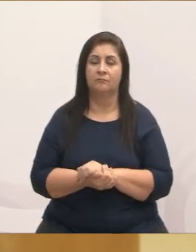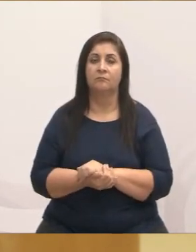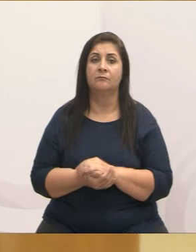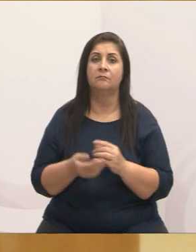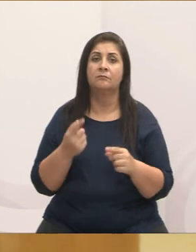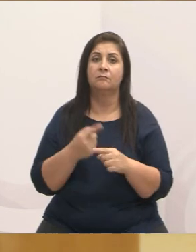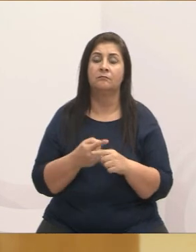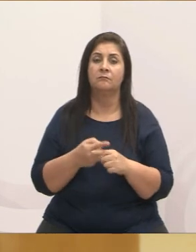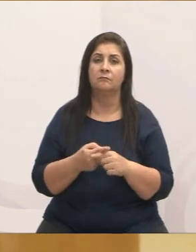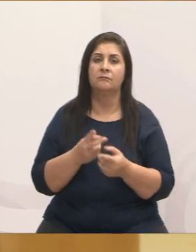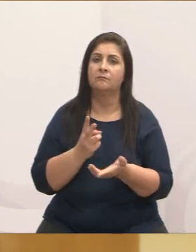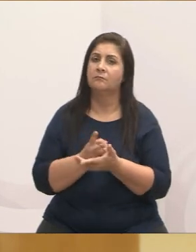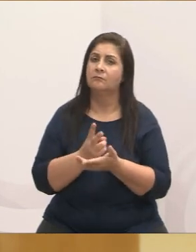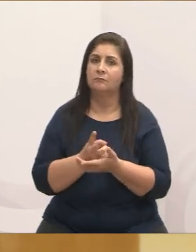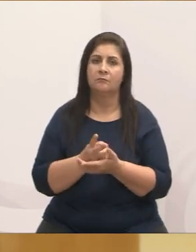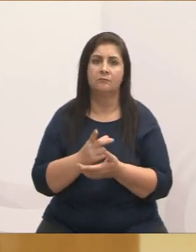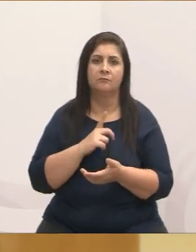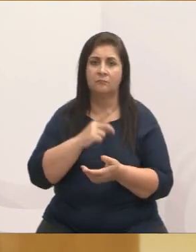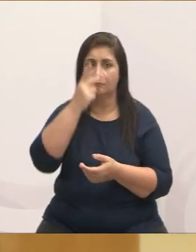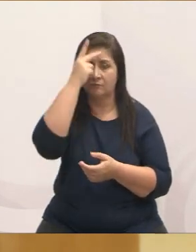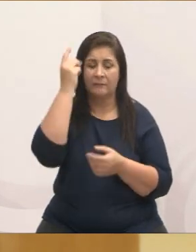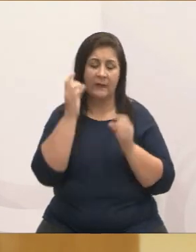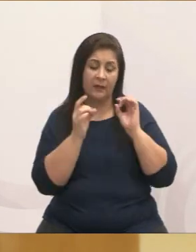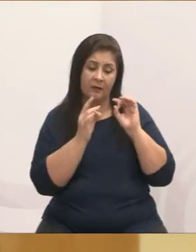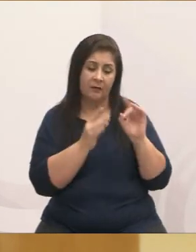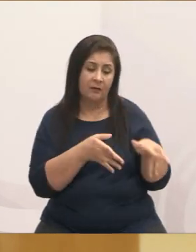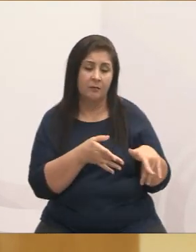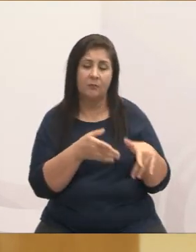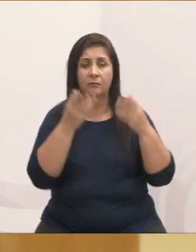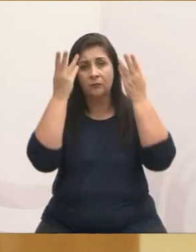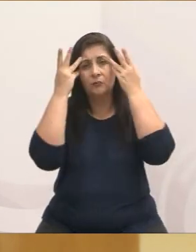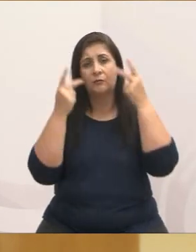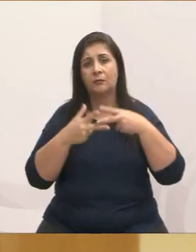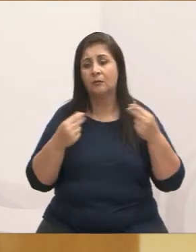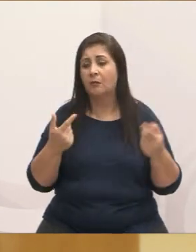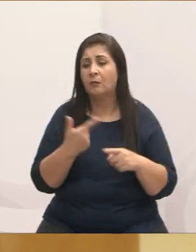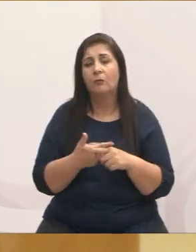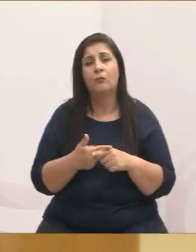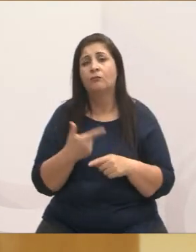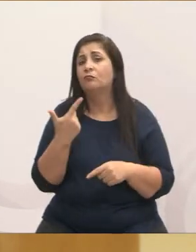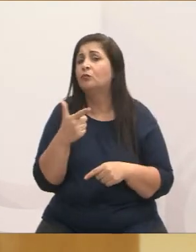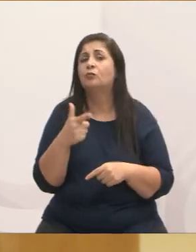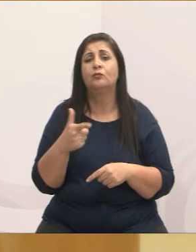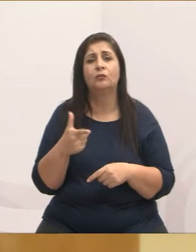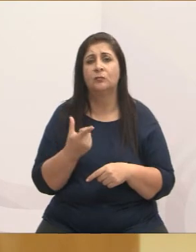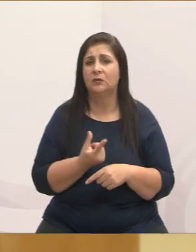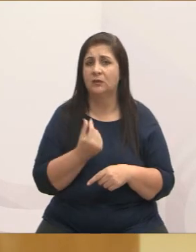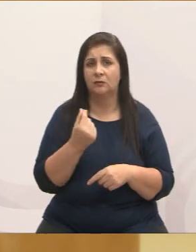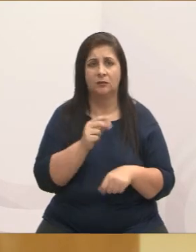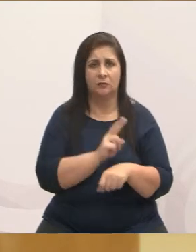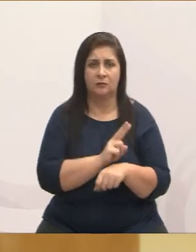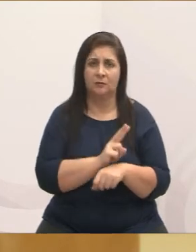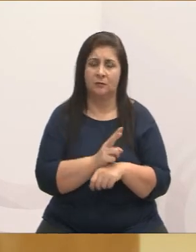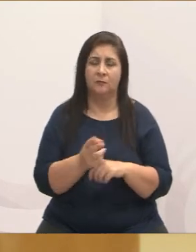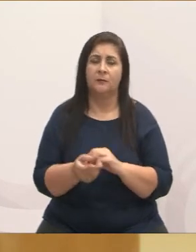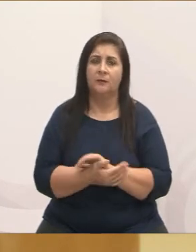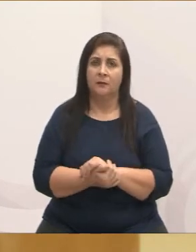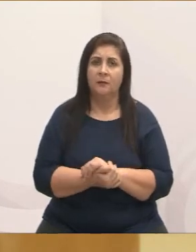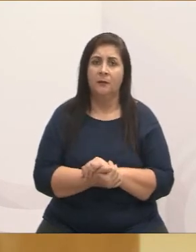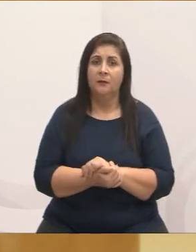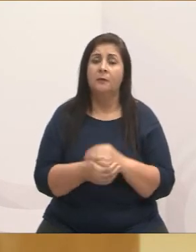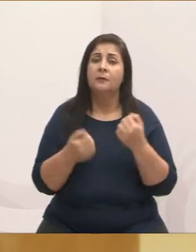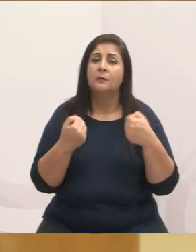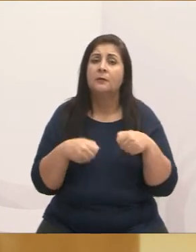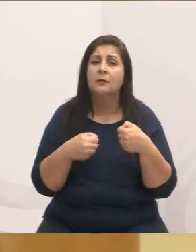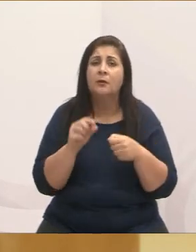vira e mexe pessoas abandonando seus animais ou querendo doar porque não tem mais condições de cuidar. Então, é um projeto que exige o